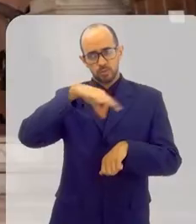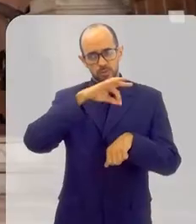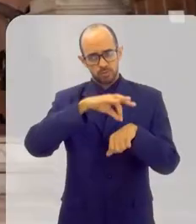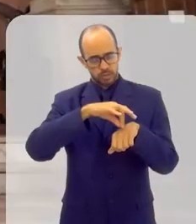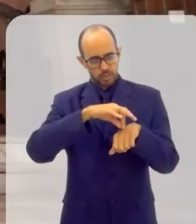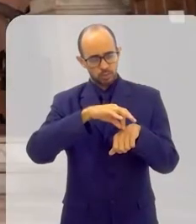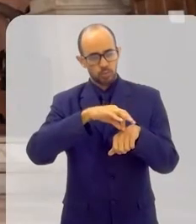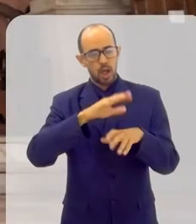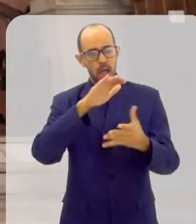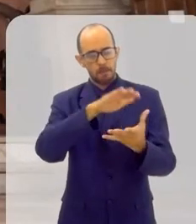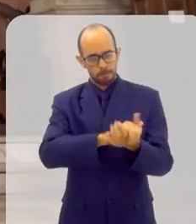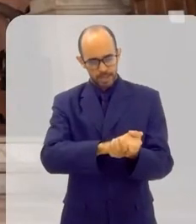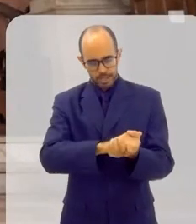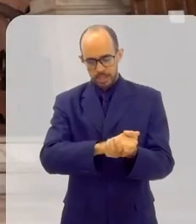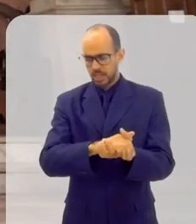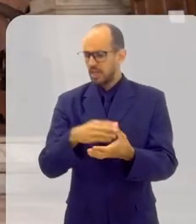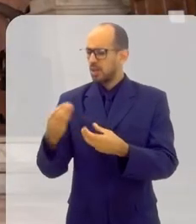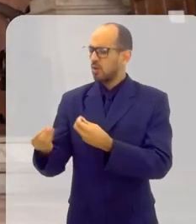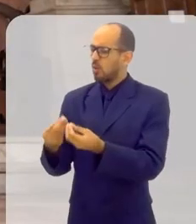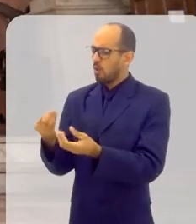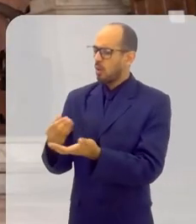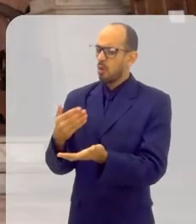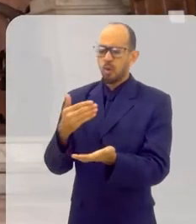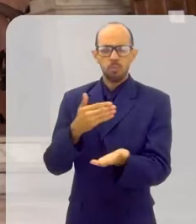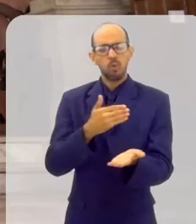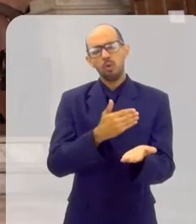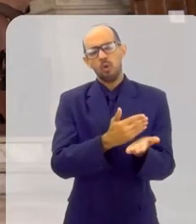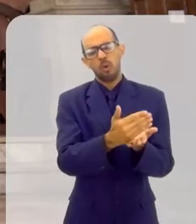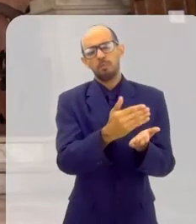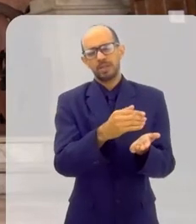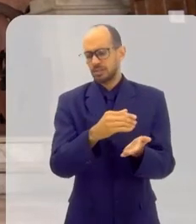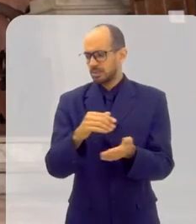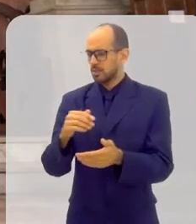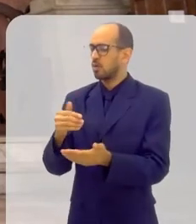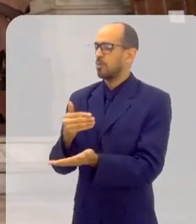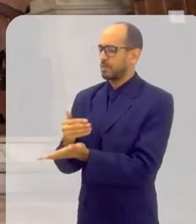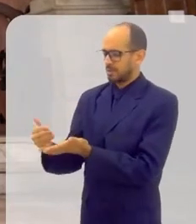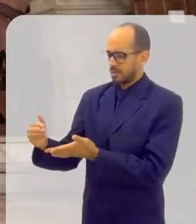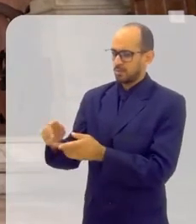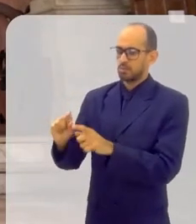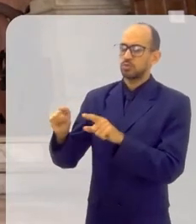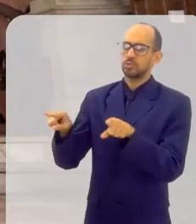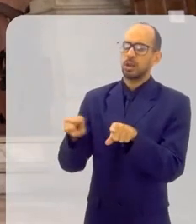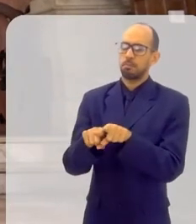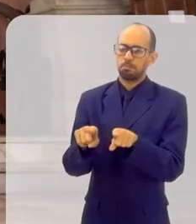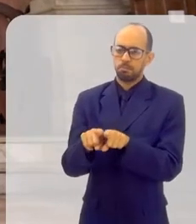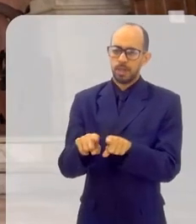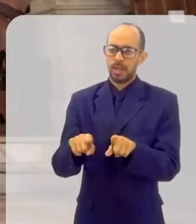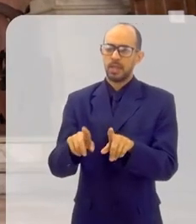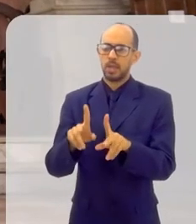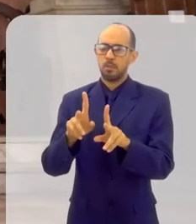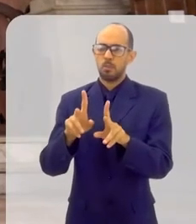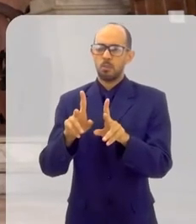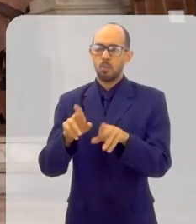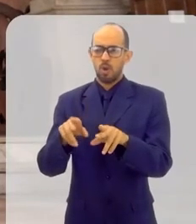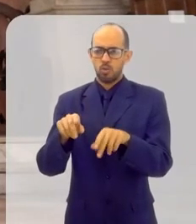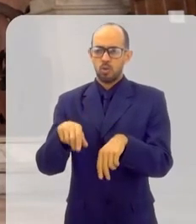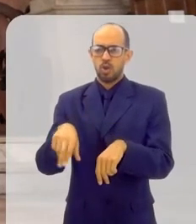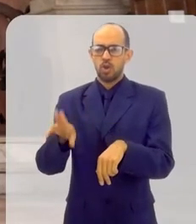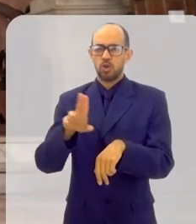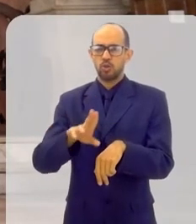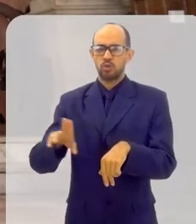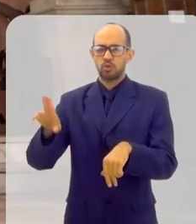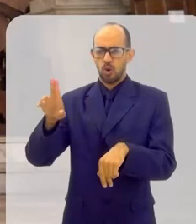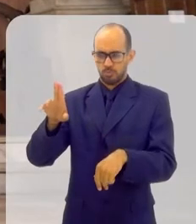amém. Para começar a missa, exatamente. Como seria em Como nós começamos a missa, né? Nós começamos também em nome da